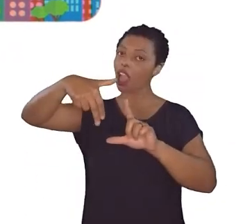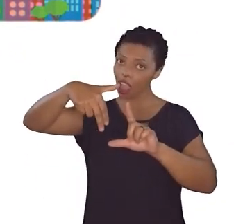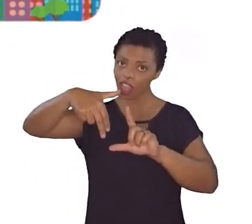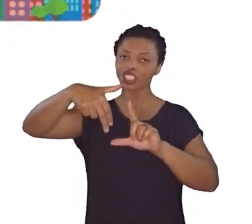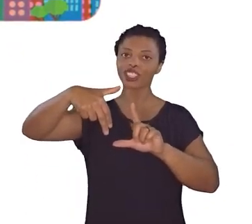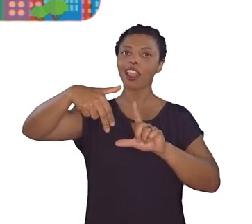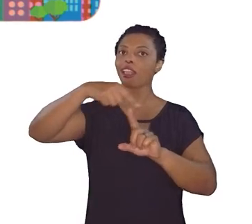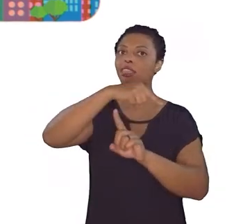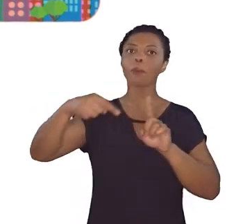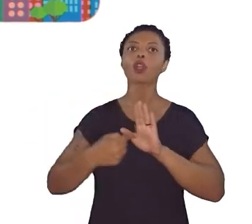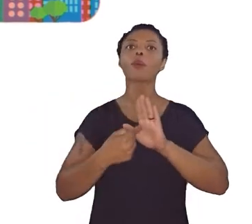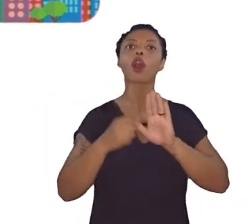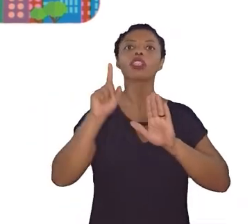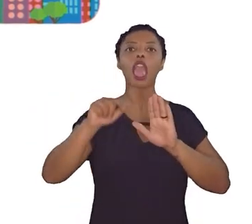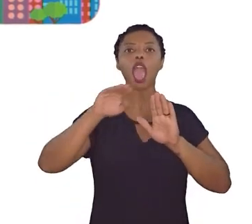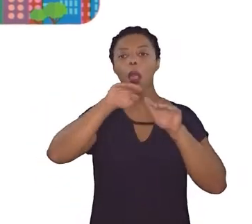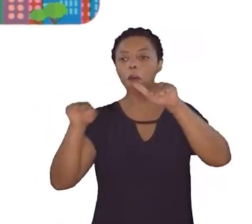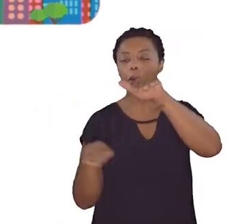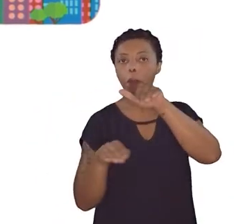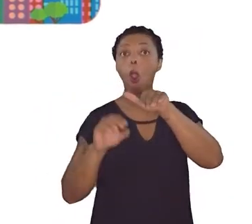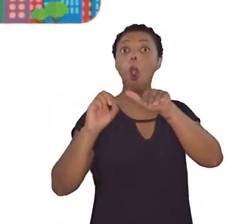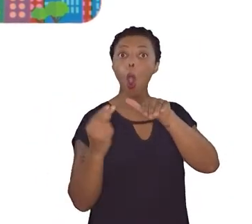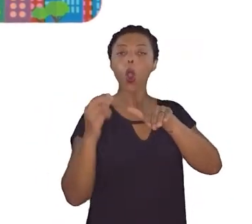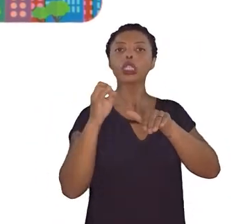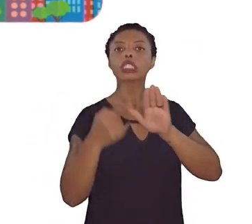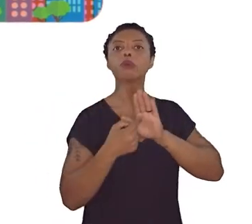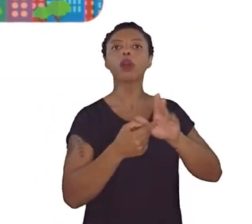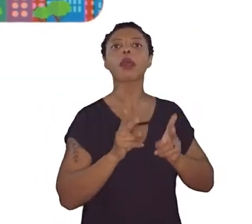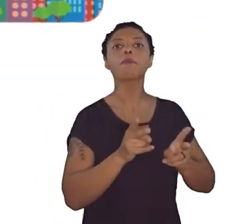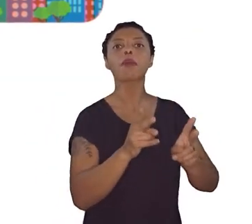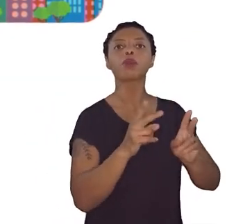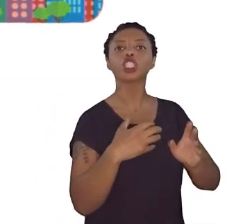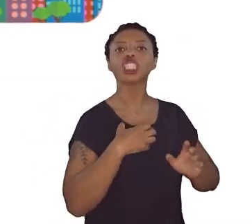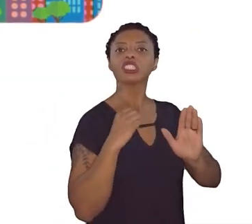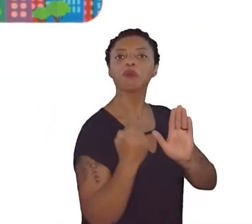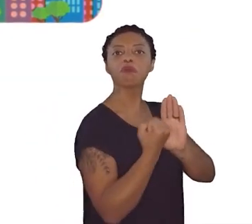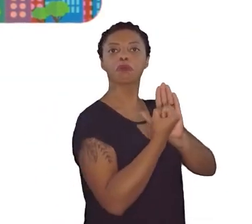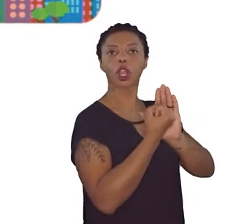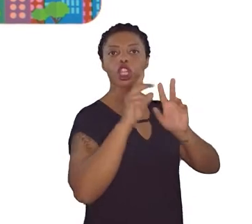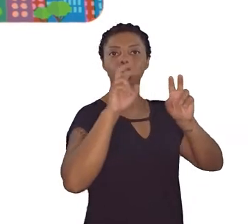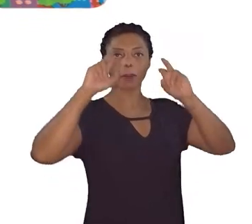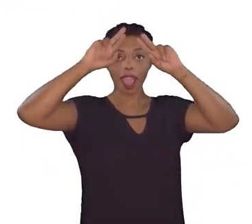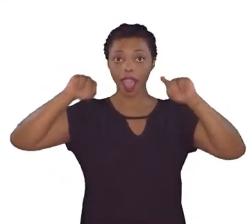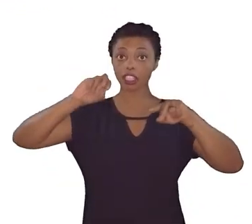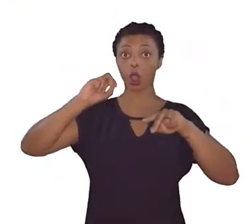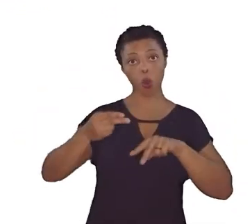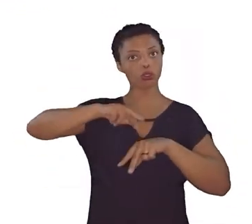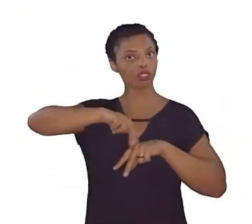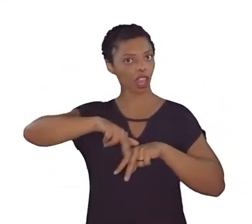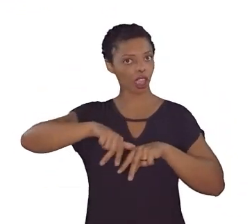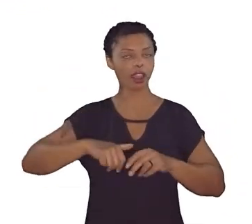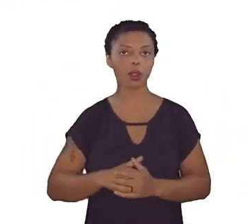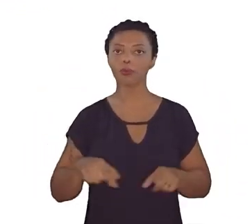retratadas em posições subalternas ou que reforcem os estereótipos raciais e de gênero. Também